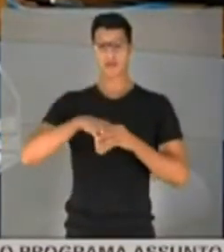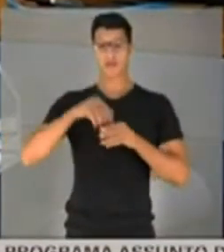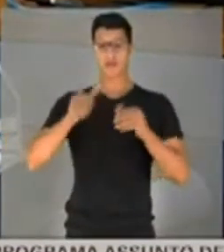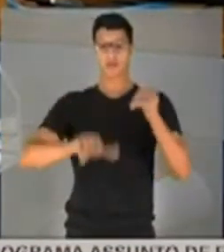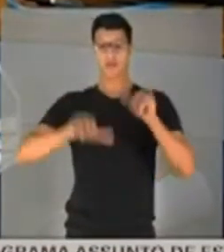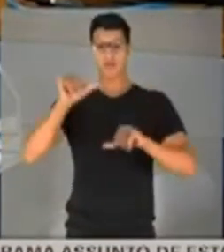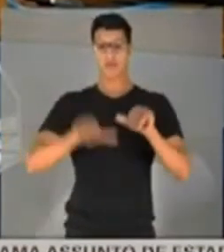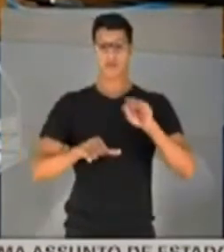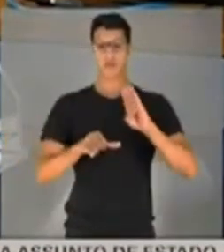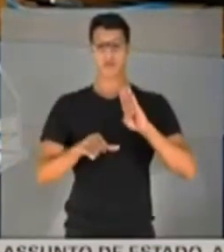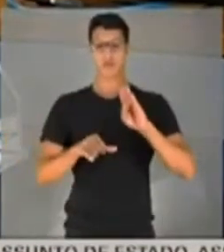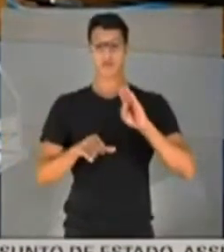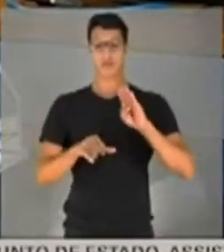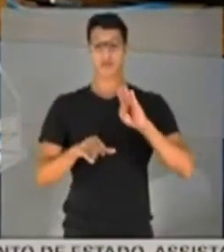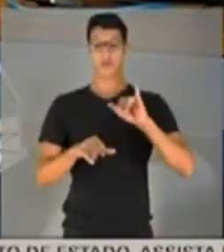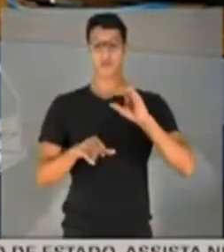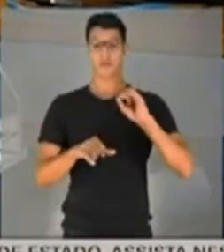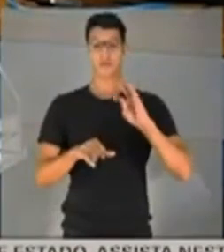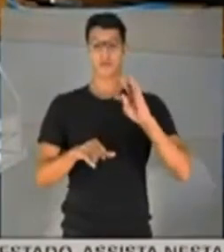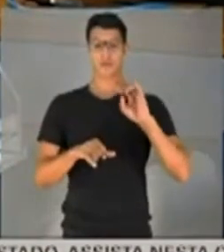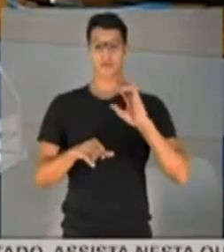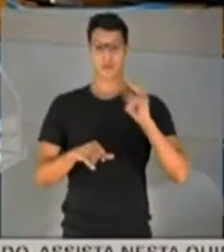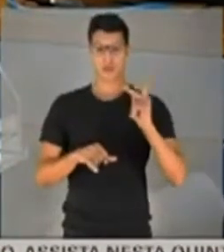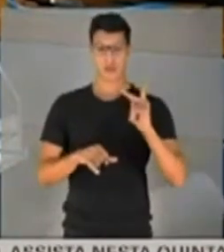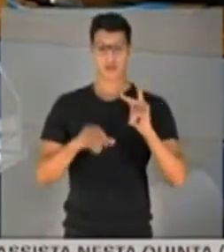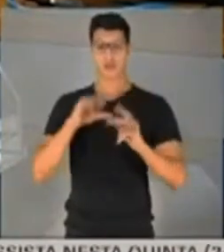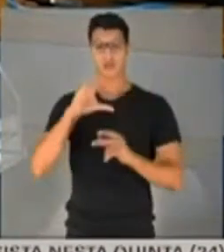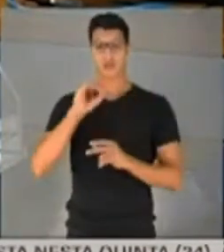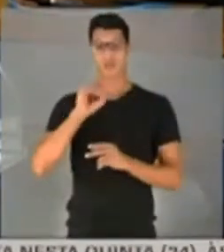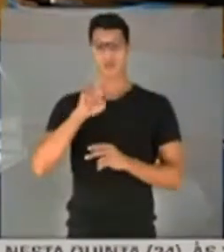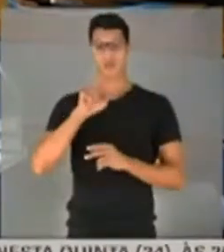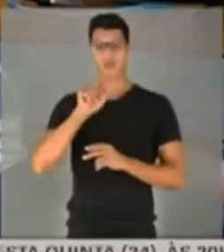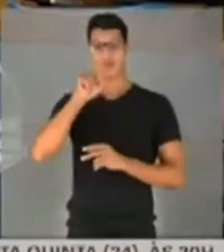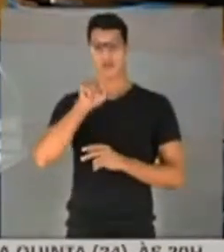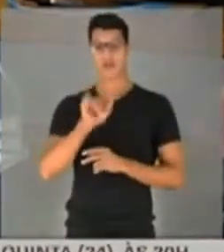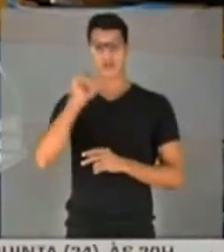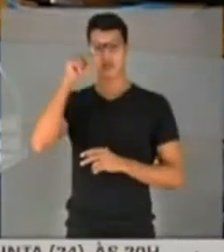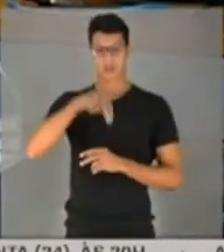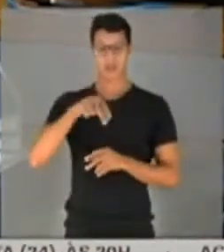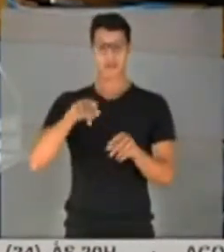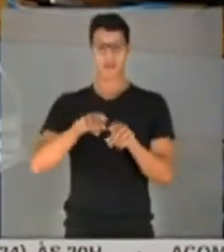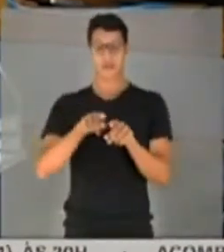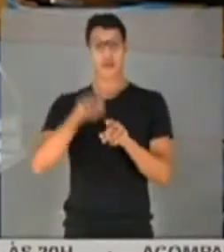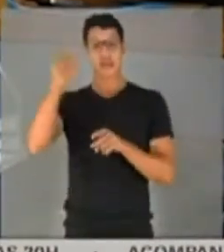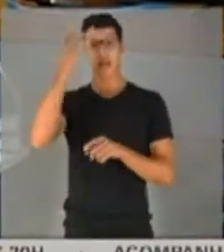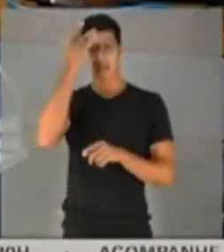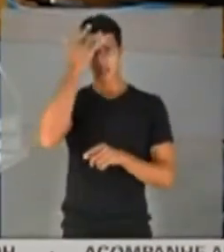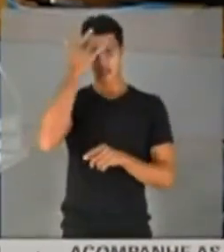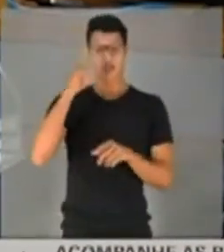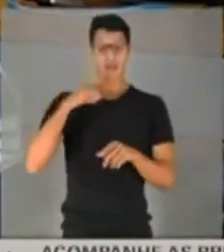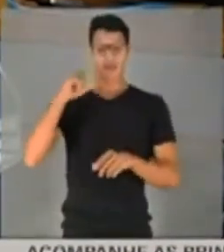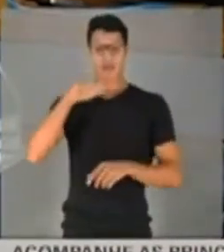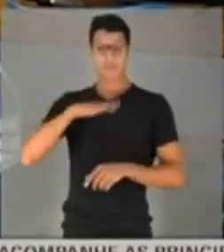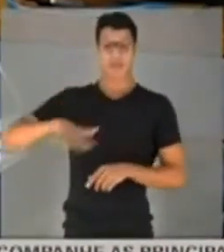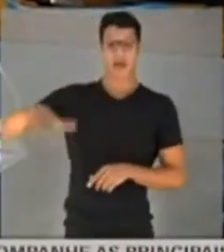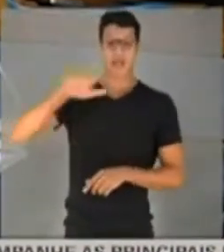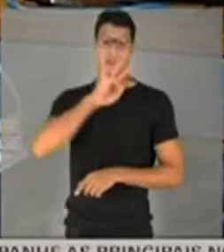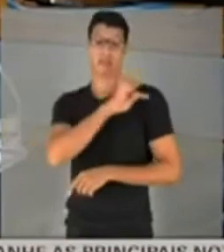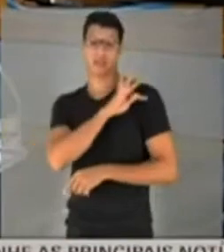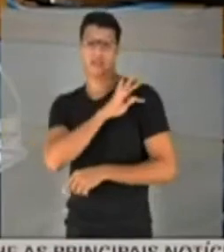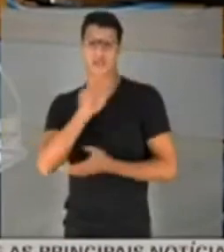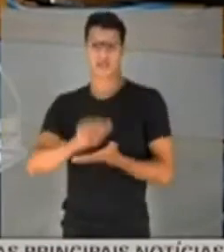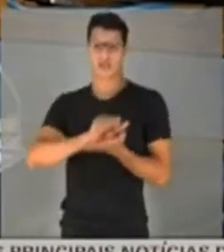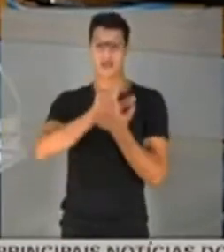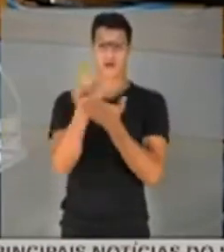da Bharat Biotech, com a vacina em Nova Delhi e ouvirmos aqui também a área técnica da